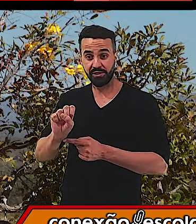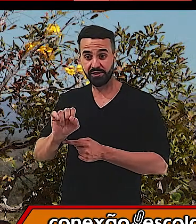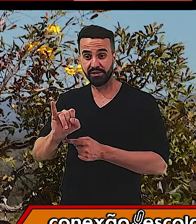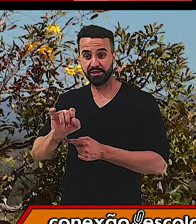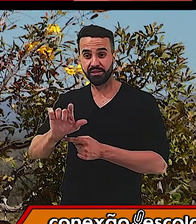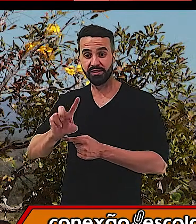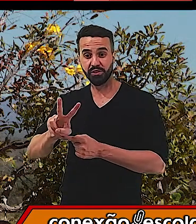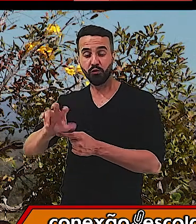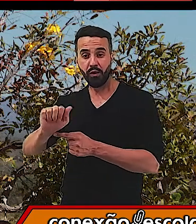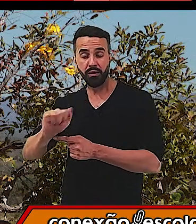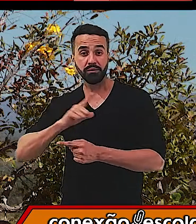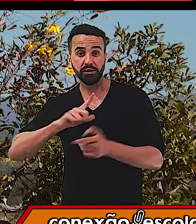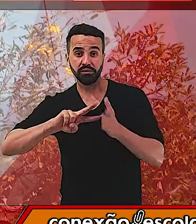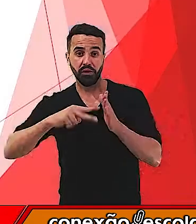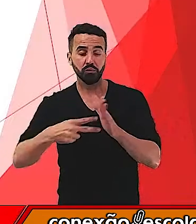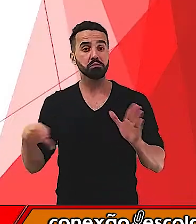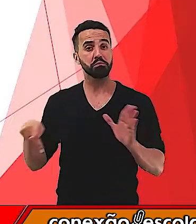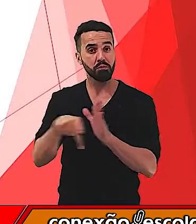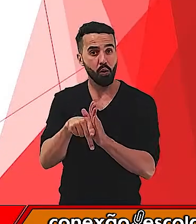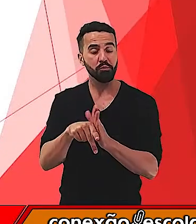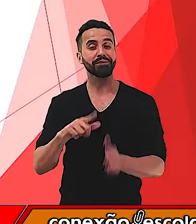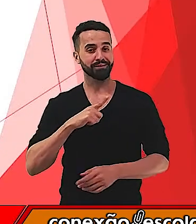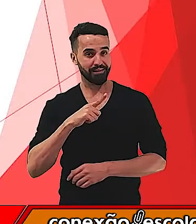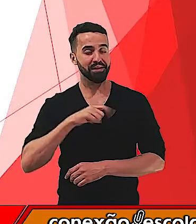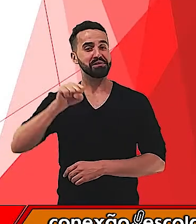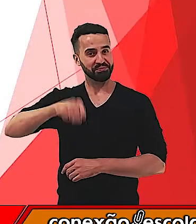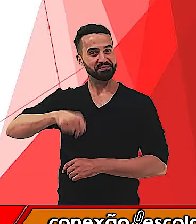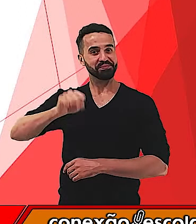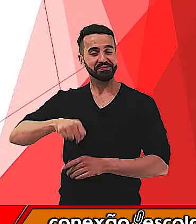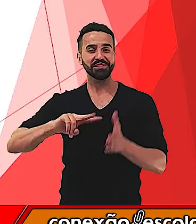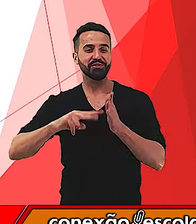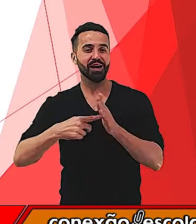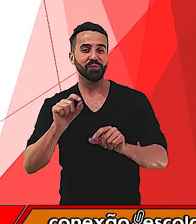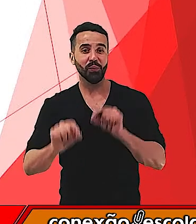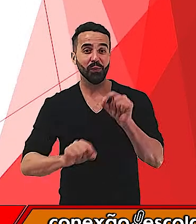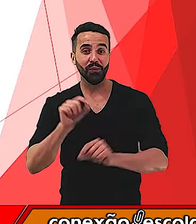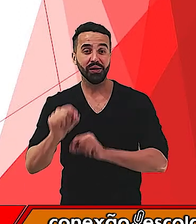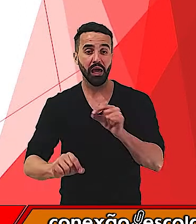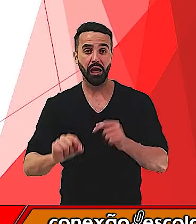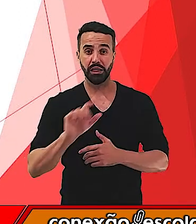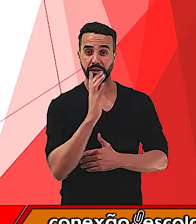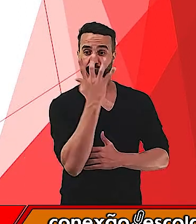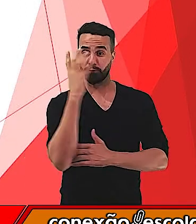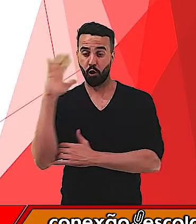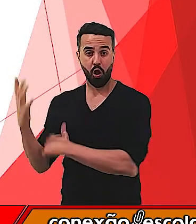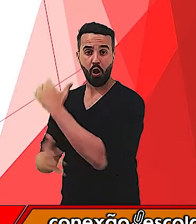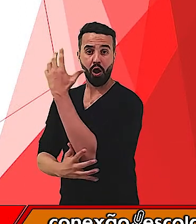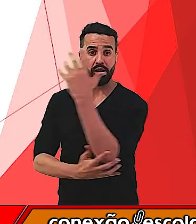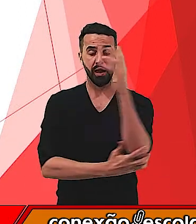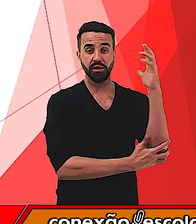um significado próprio. Sim, ela tem. Ela significa selva, floresta